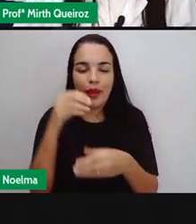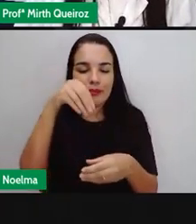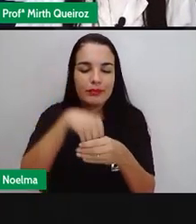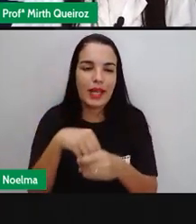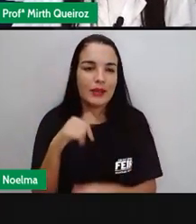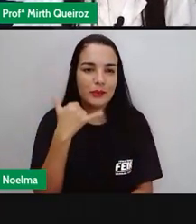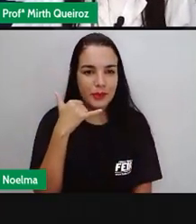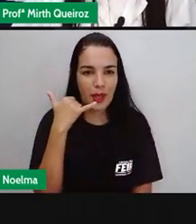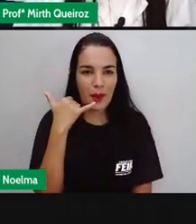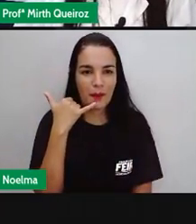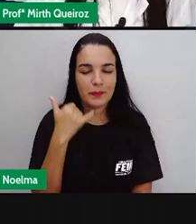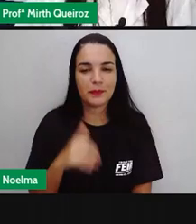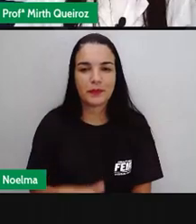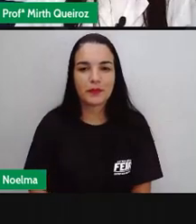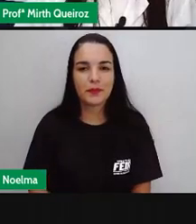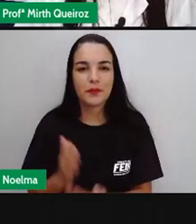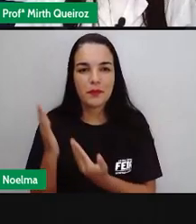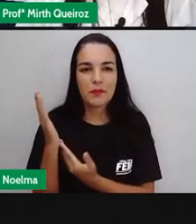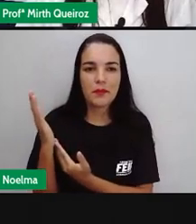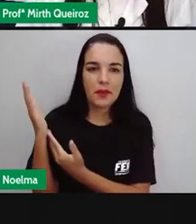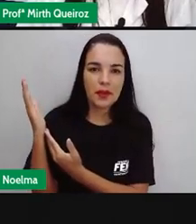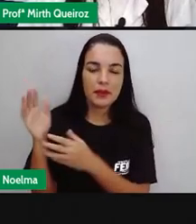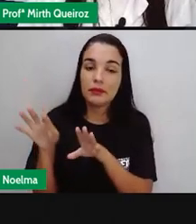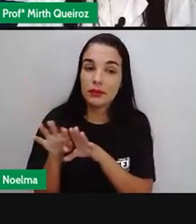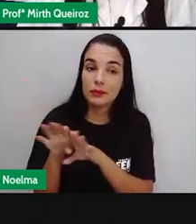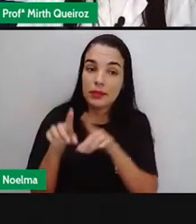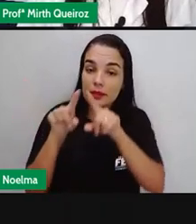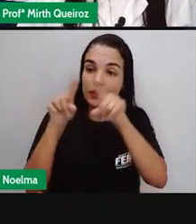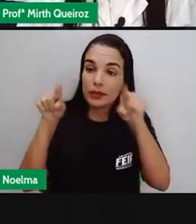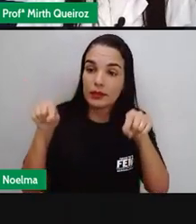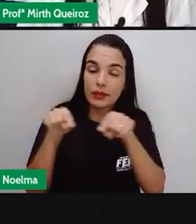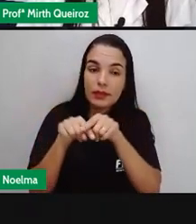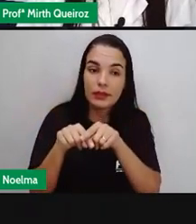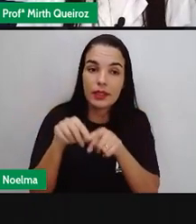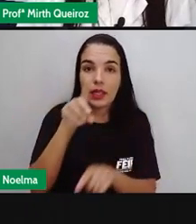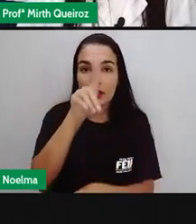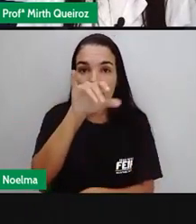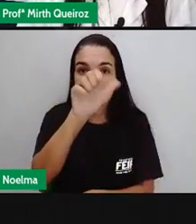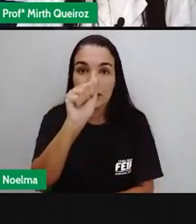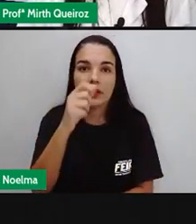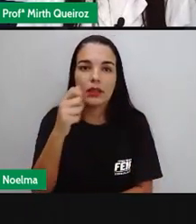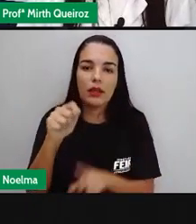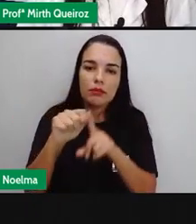E o próprio calendário aí Também é um instrumento De medida do tempo